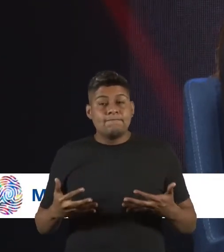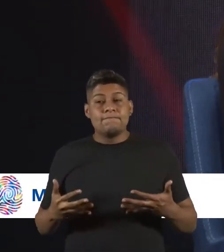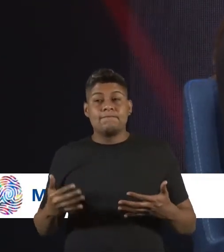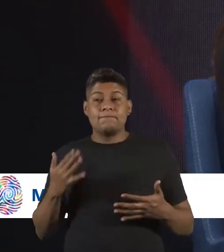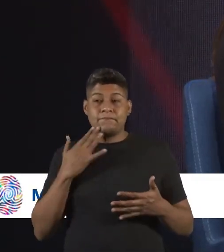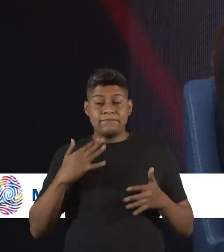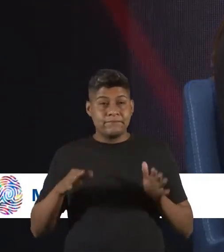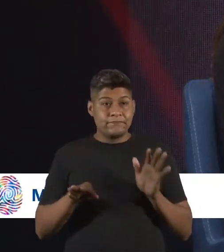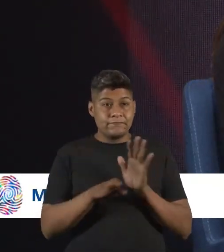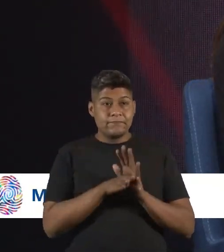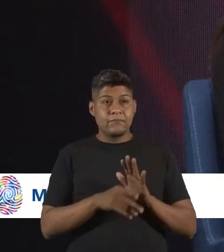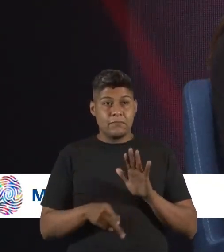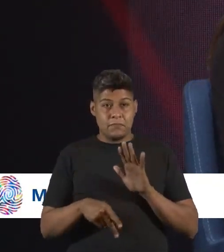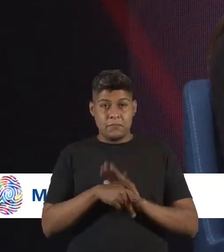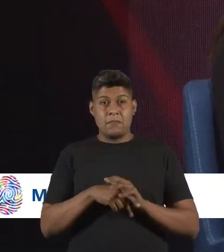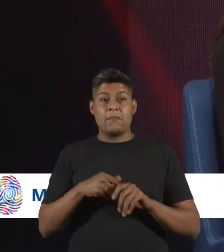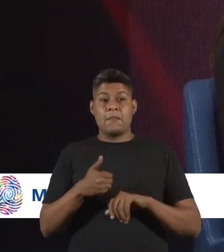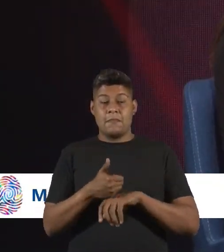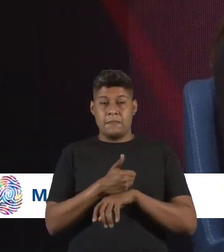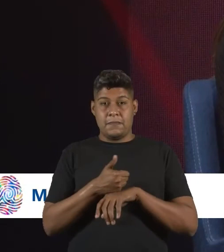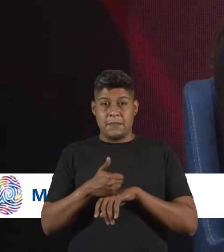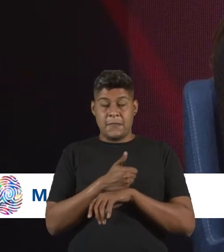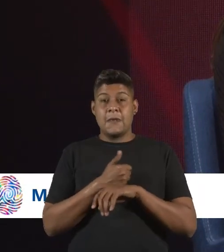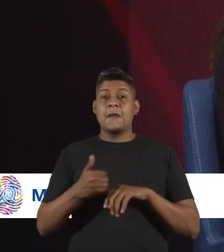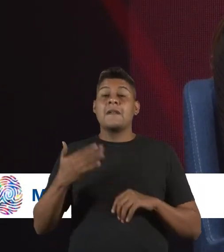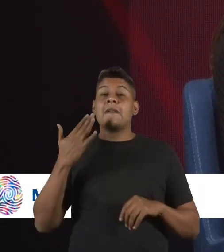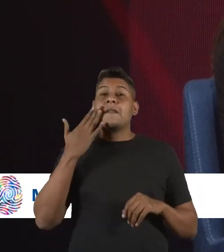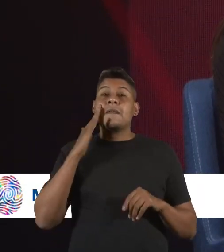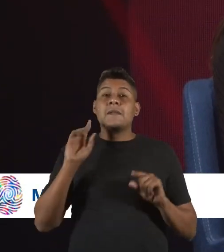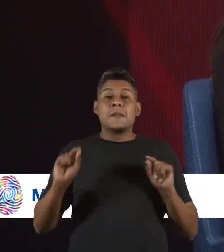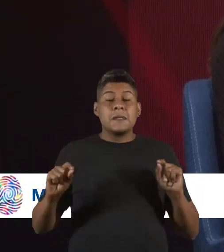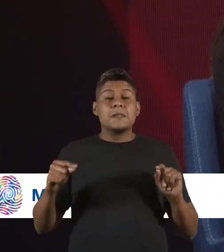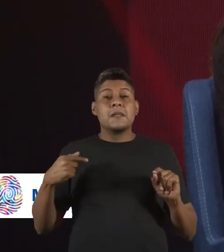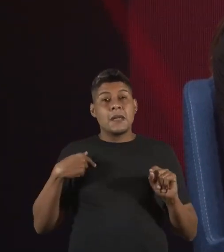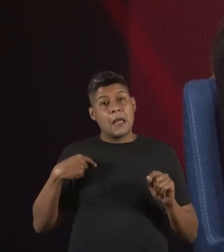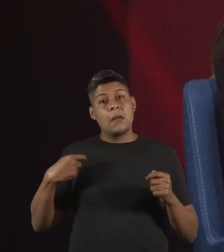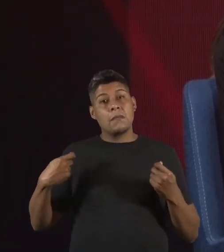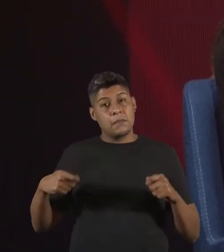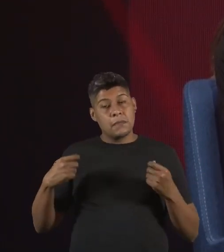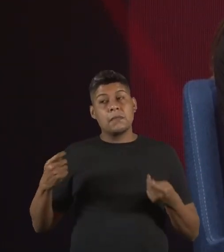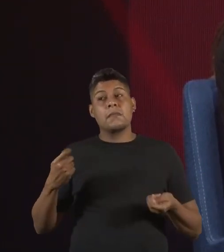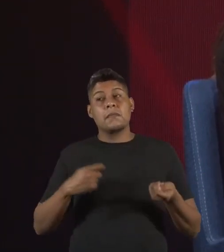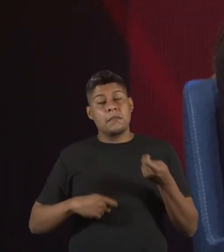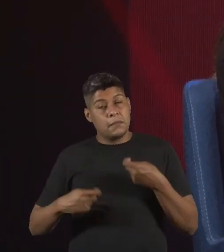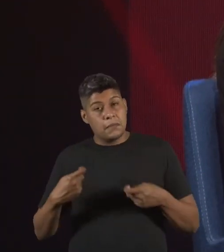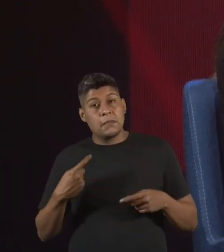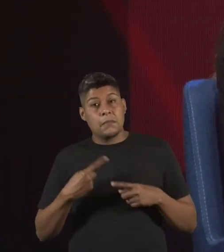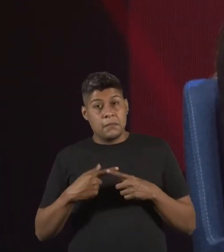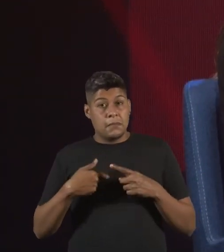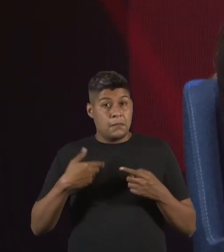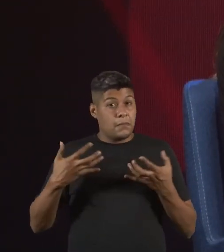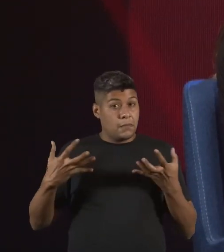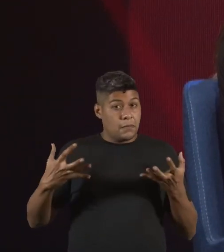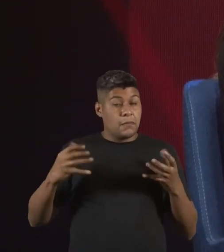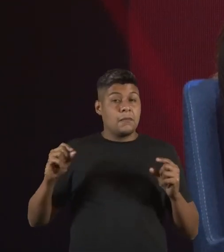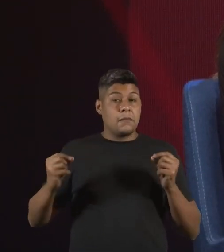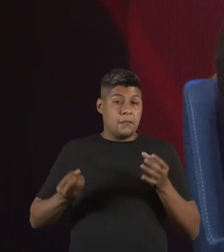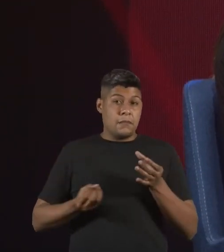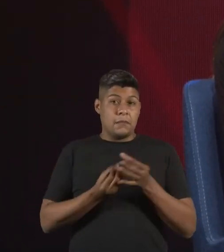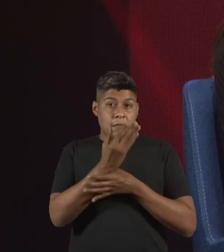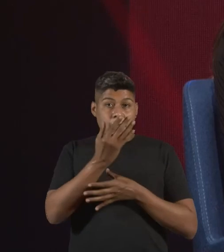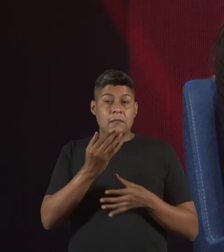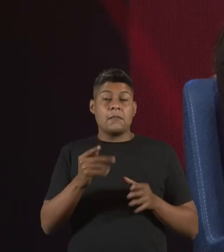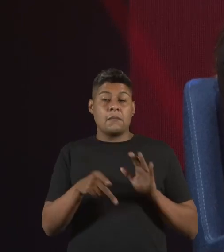quando chegou na fase de profissão, eu entendi que eu deveria, sim, ser administradora, porque o que eu queria era construir,